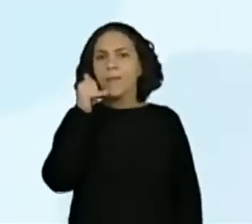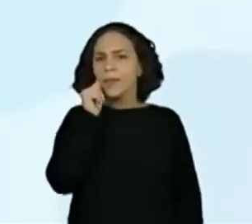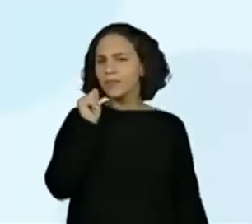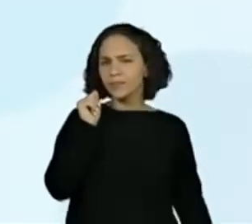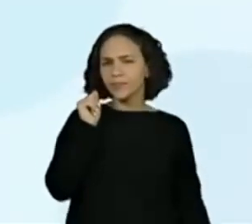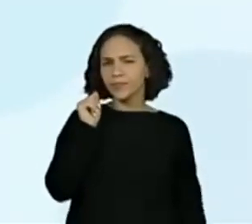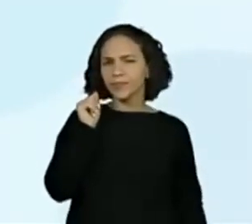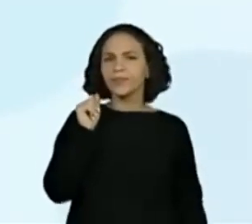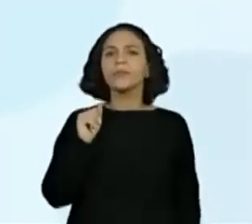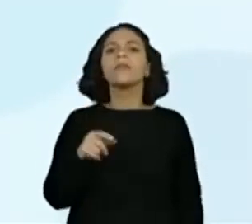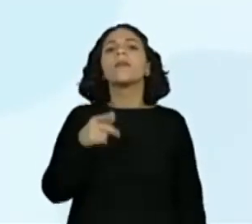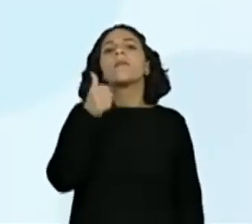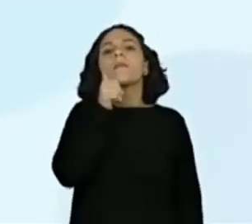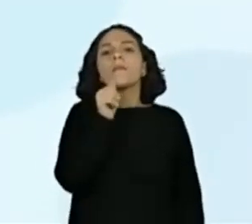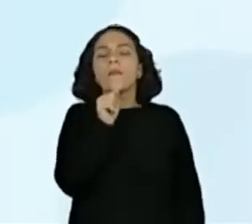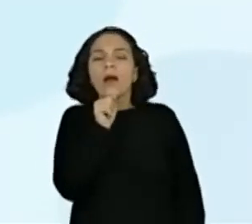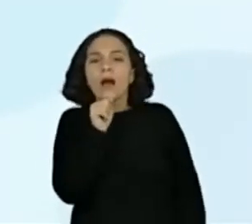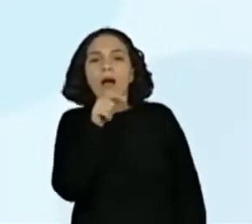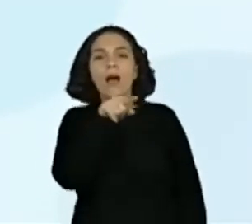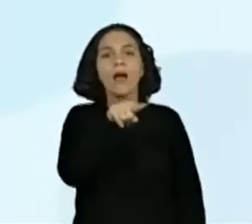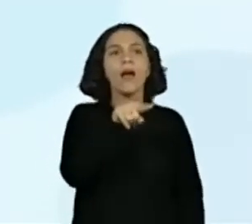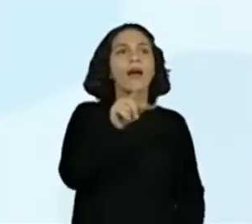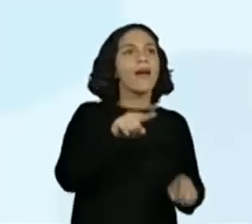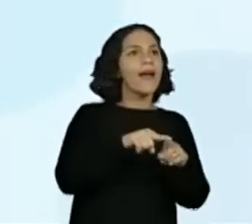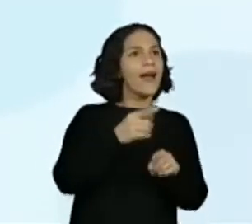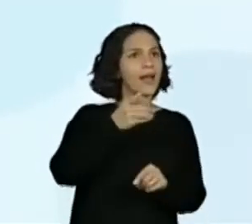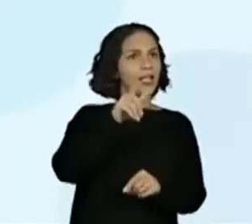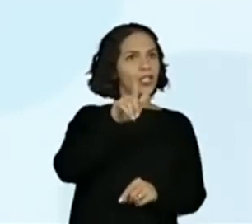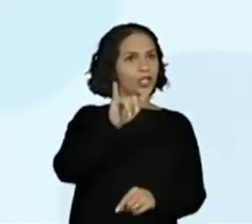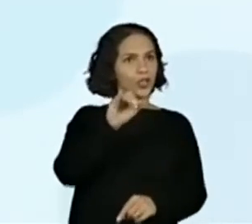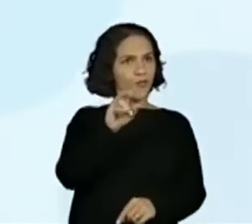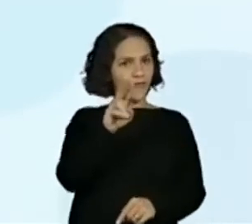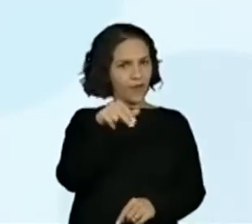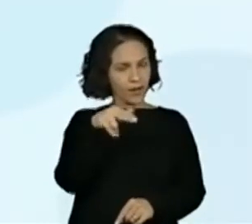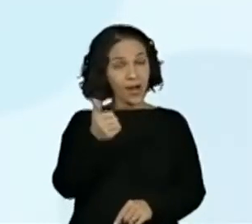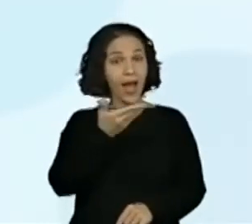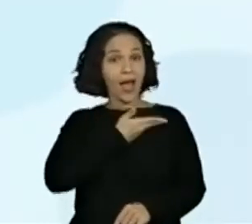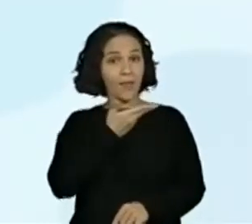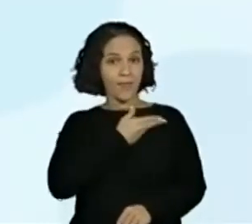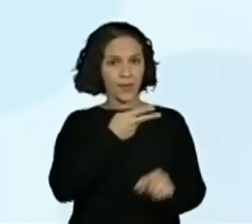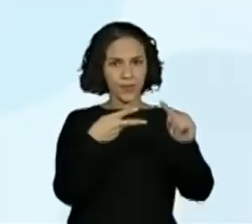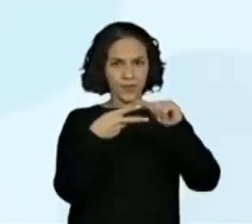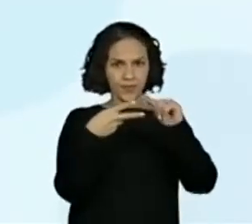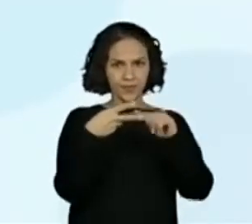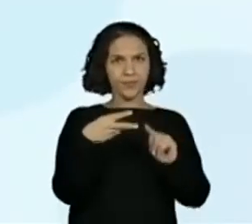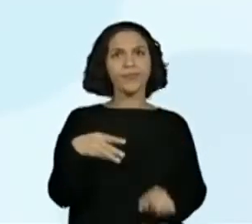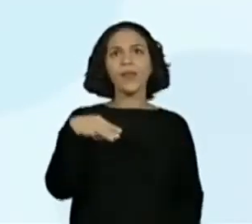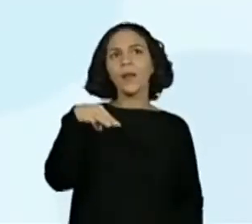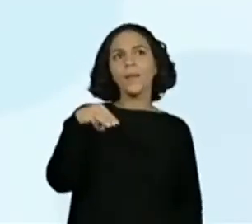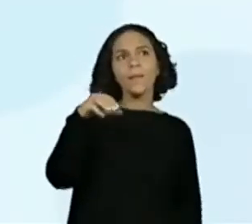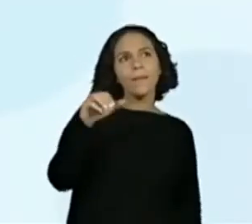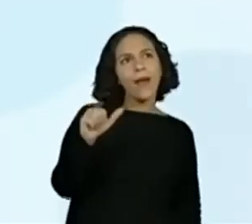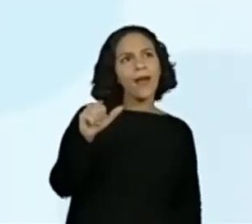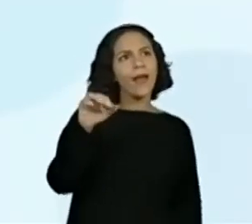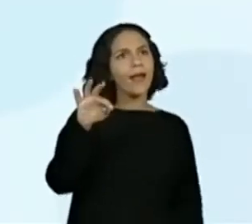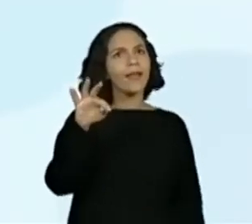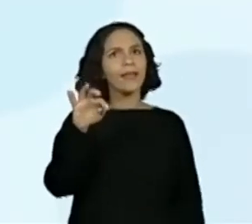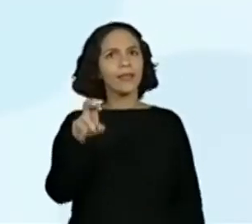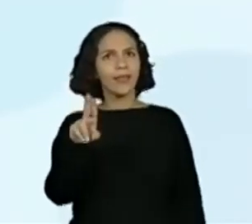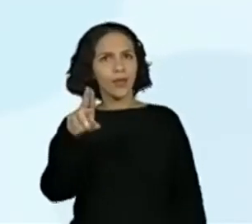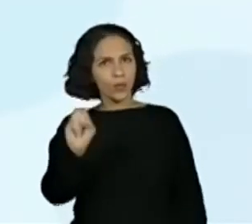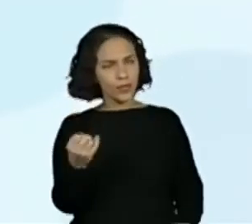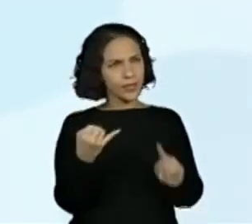e os amigos Mateus, Ana, Júlia e Tiago, que eles podem visitar virtualmente